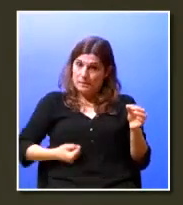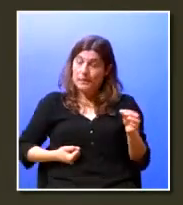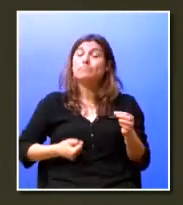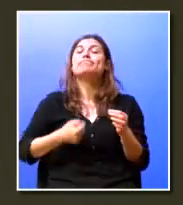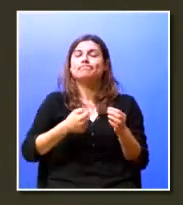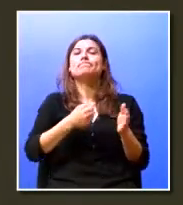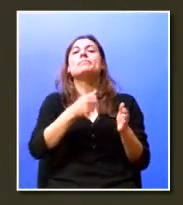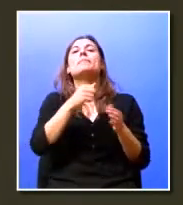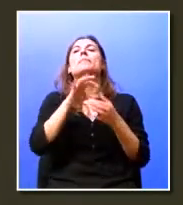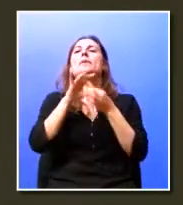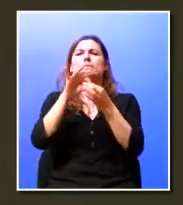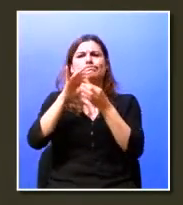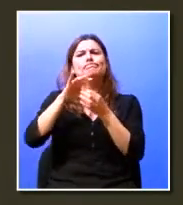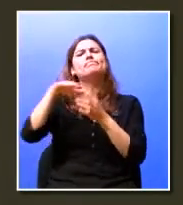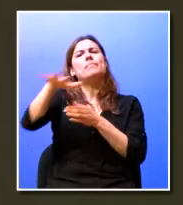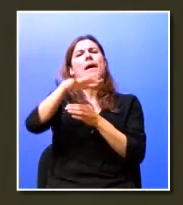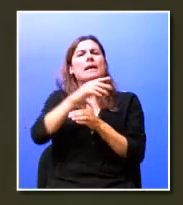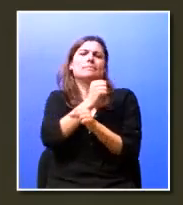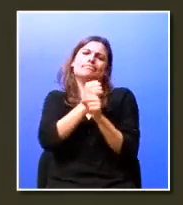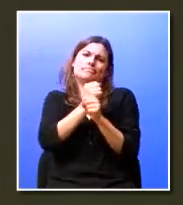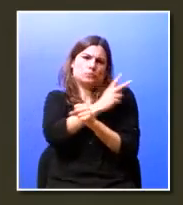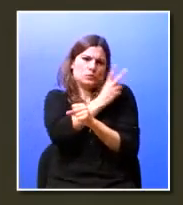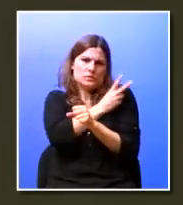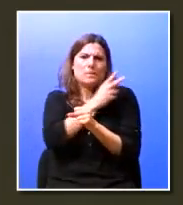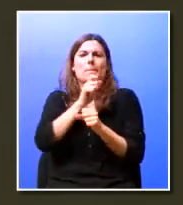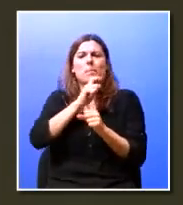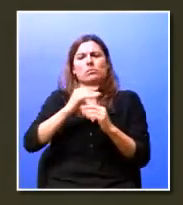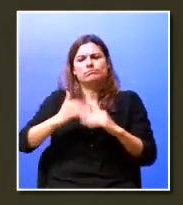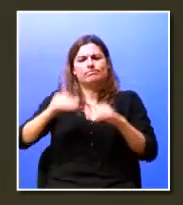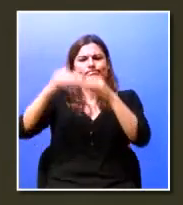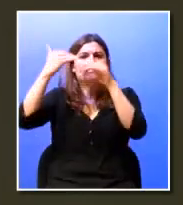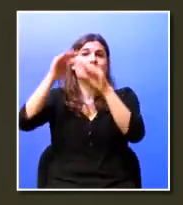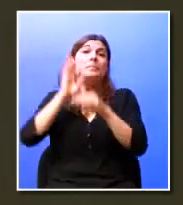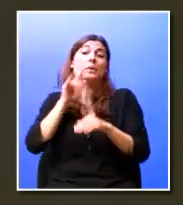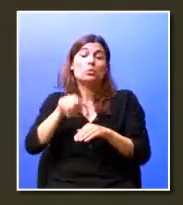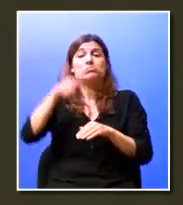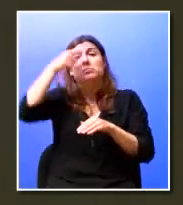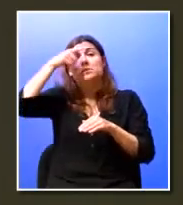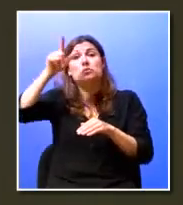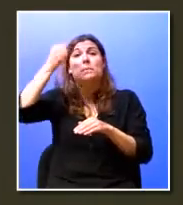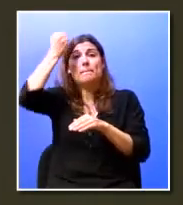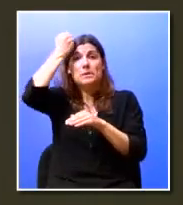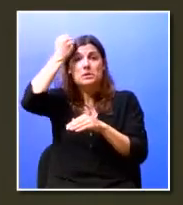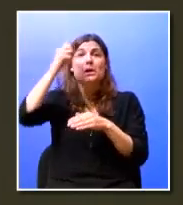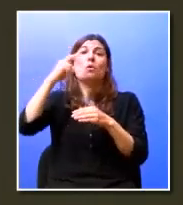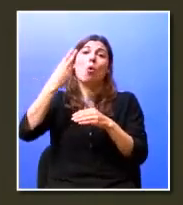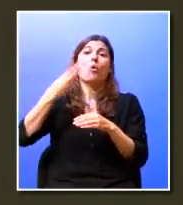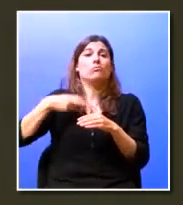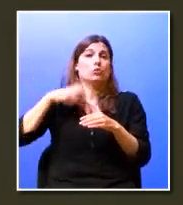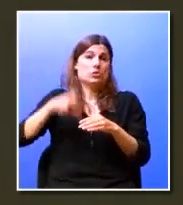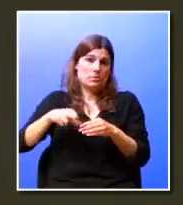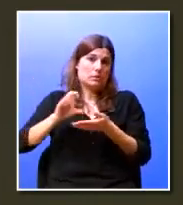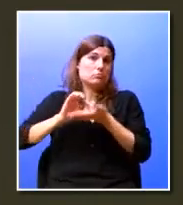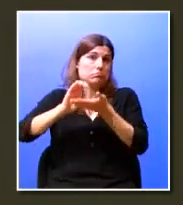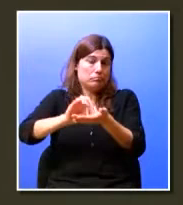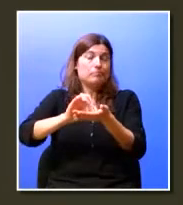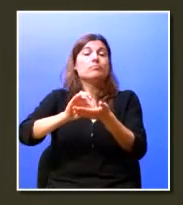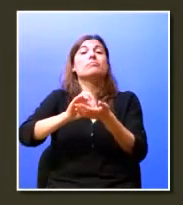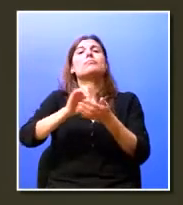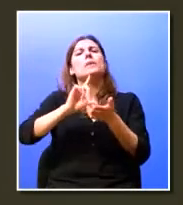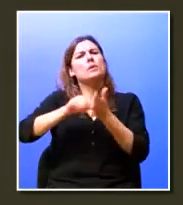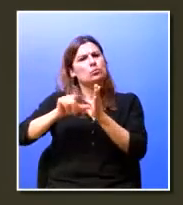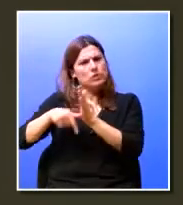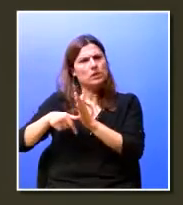Colabora em trabalhos académicos para os diferentes níveis de habilitação, a licenciatura, o mestrado, o doutoramento. E tem projetos muito